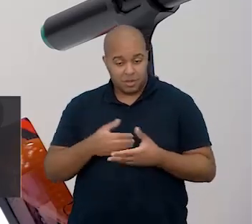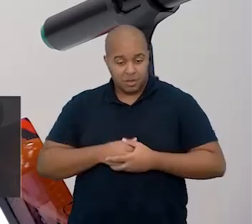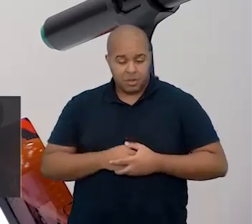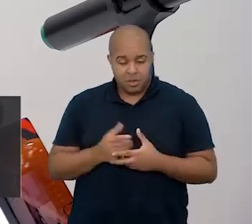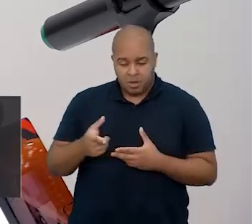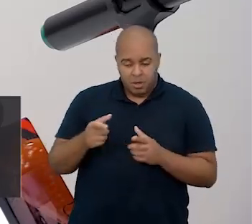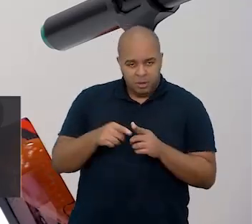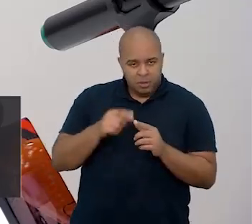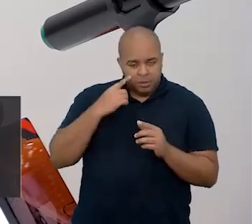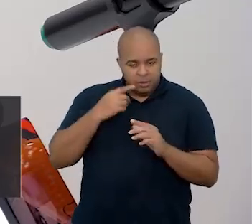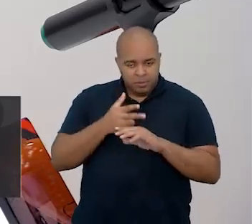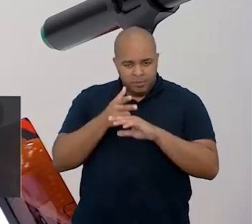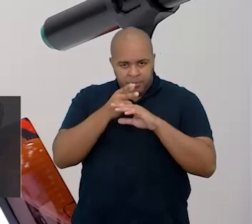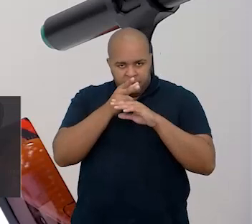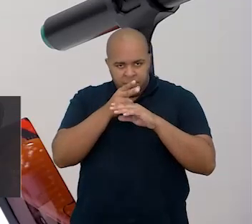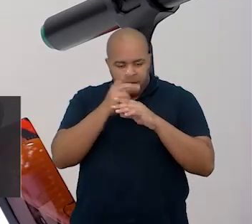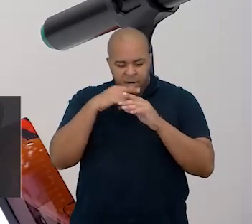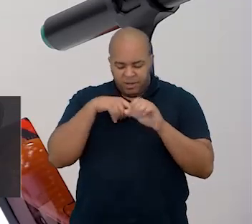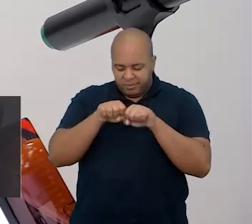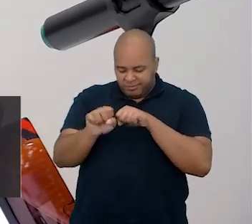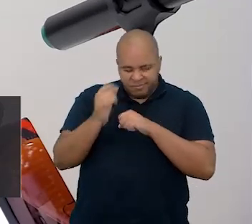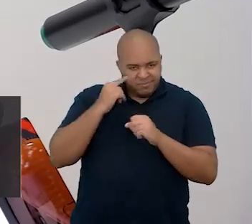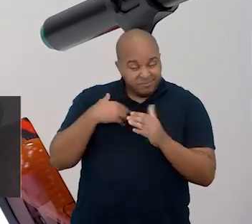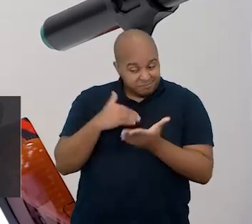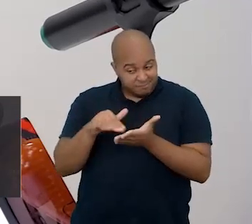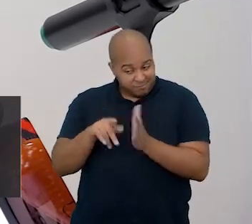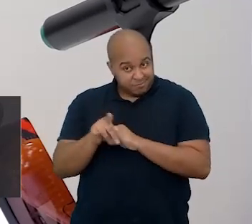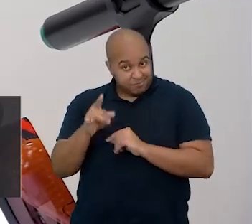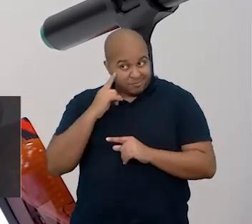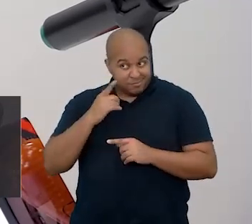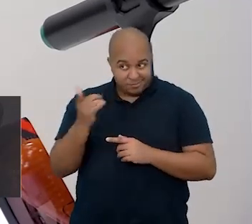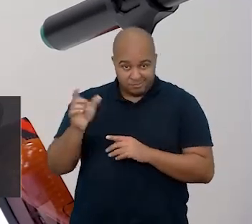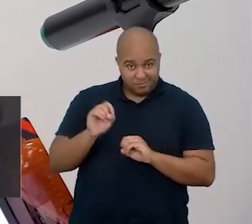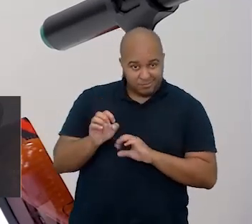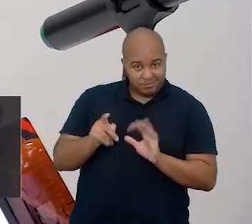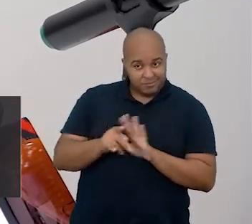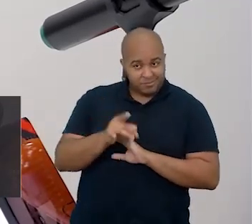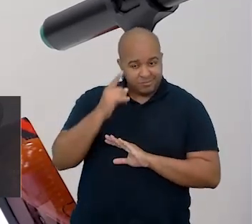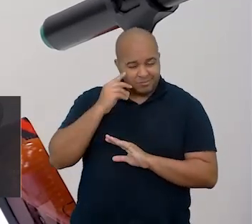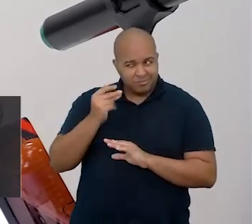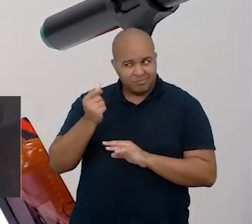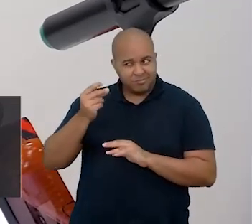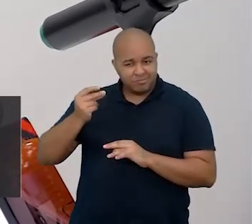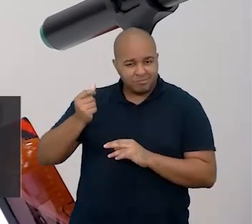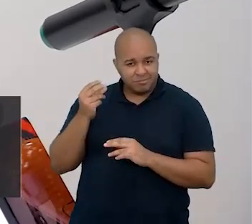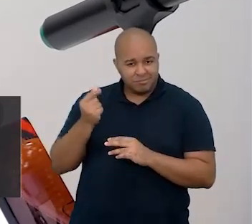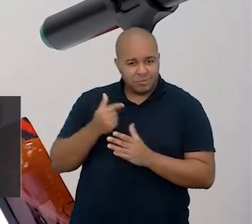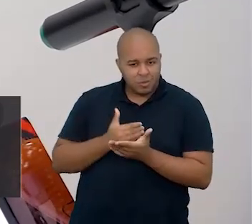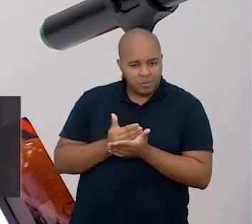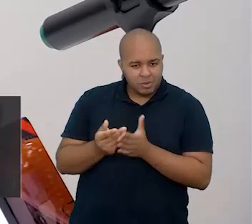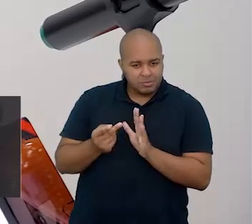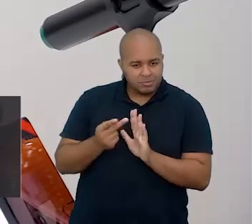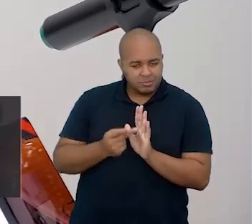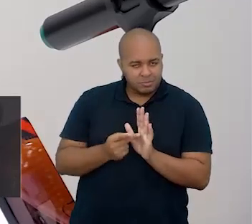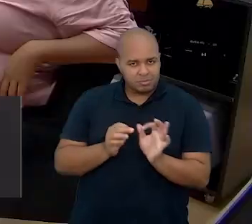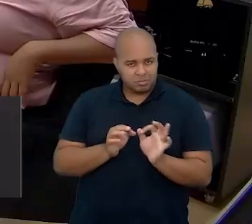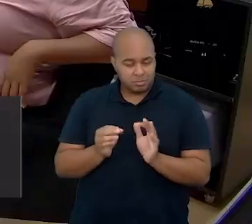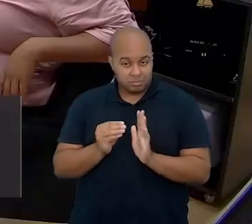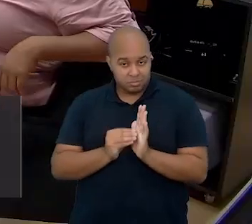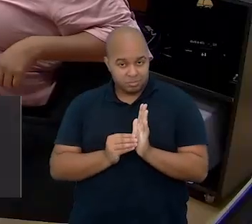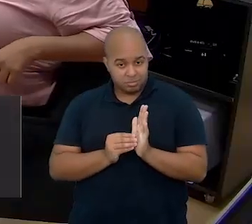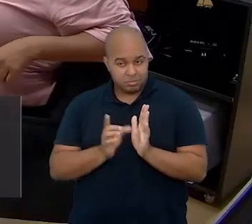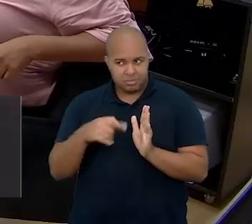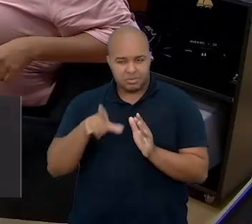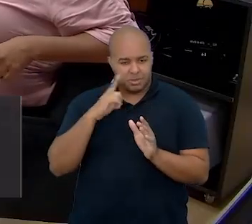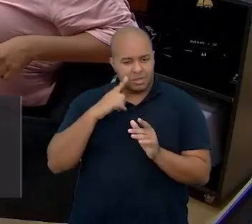aqui na transmissão, ela é formadora da Secretaria da Educação desde os tempos do programa Letra e Vida, né, Ângela?